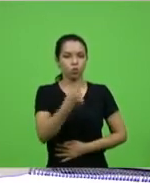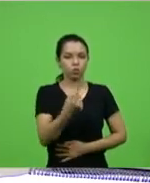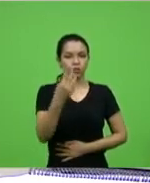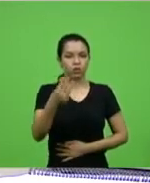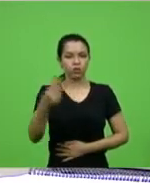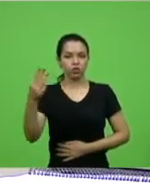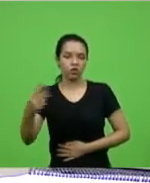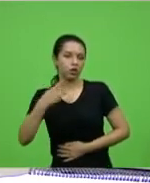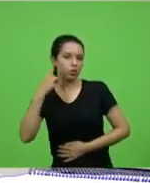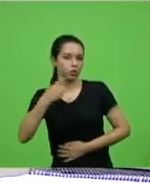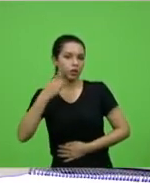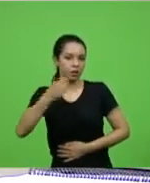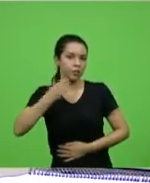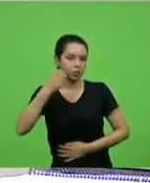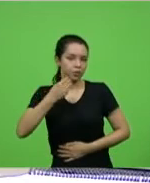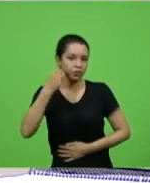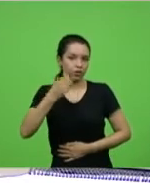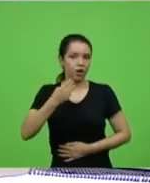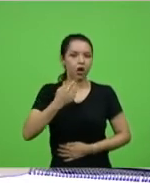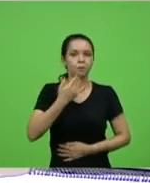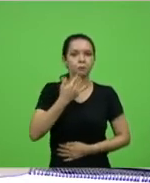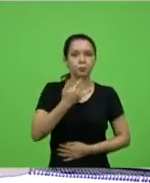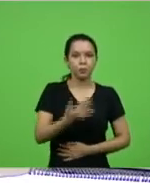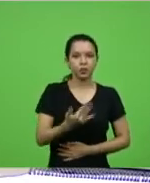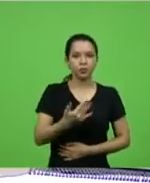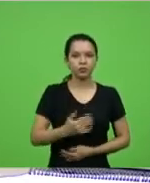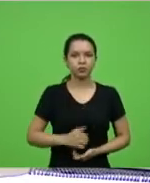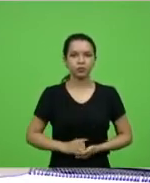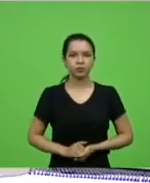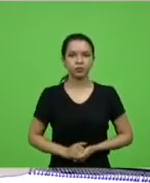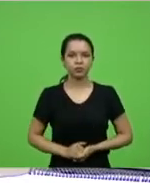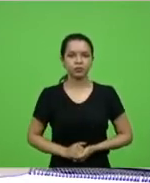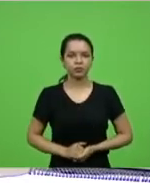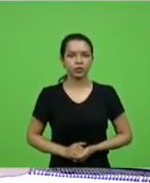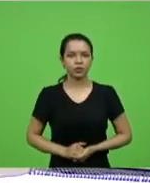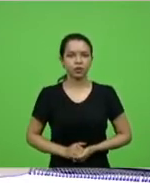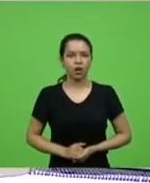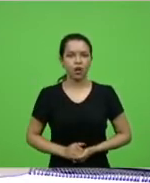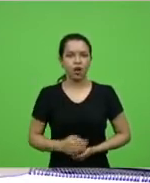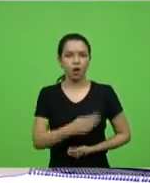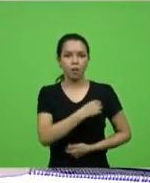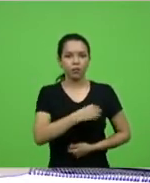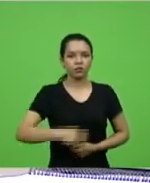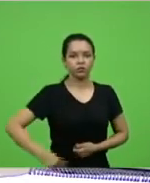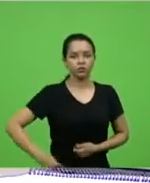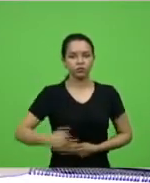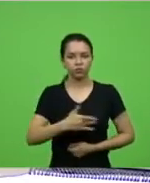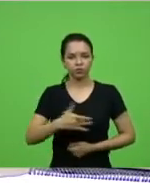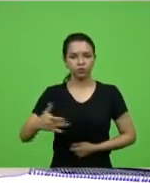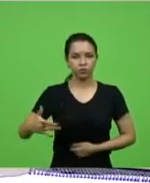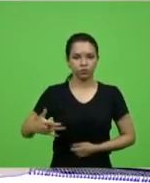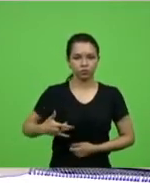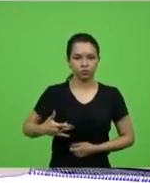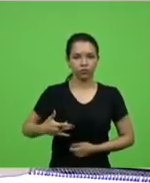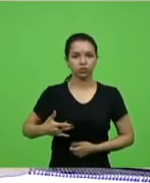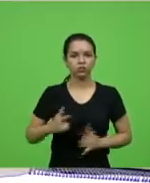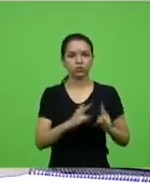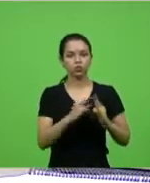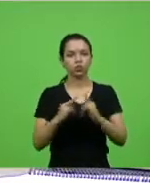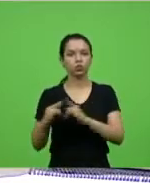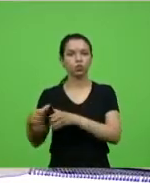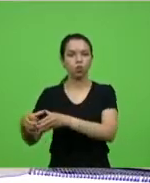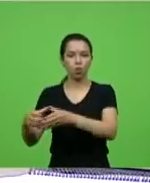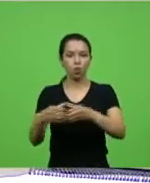deputado Marcos Machado, apelando ao ministro da Saúde que as indústrias farmacêuticas